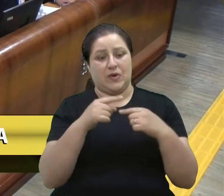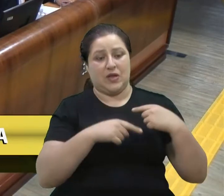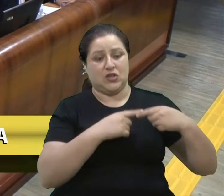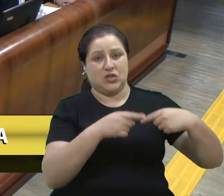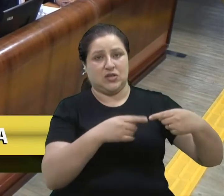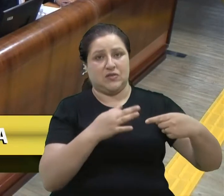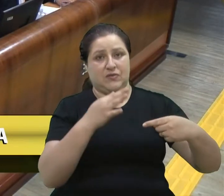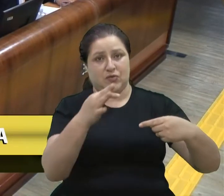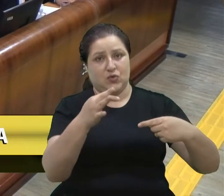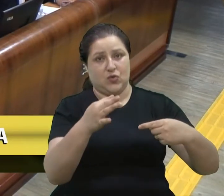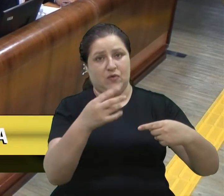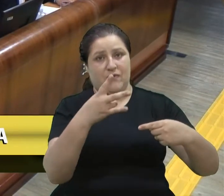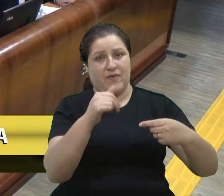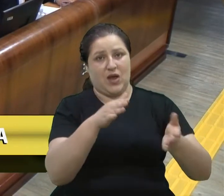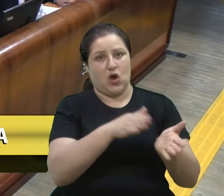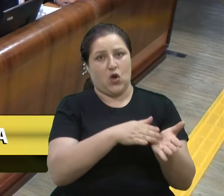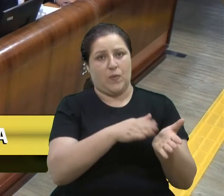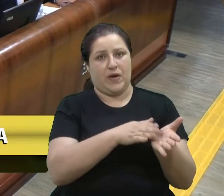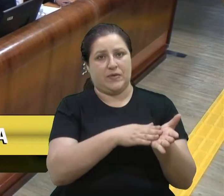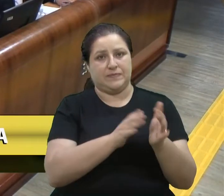PSDB, Cadore.